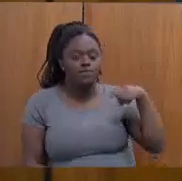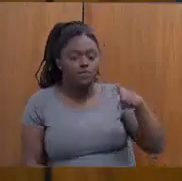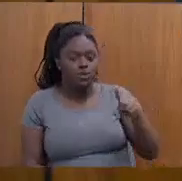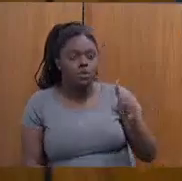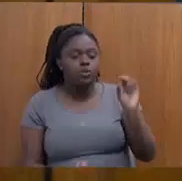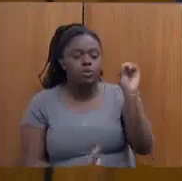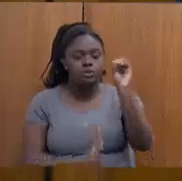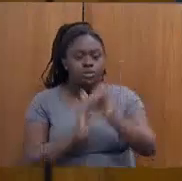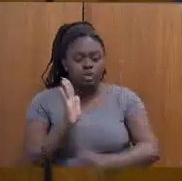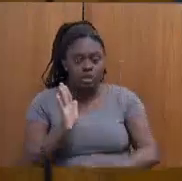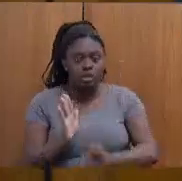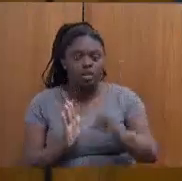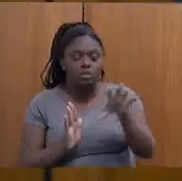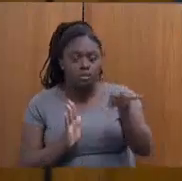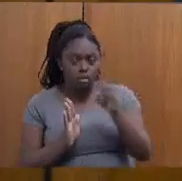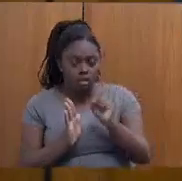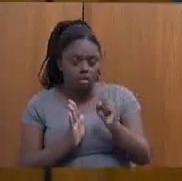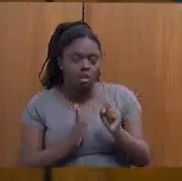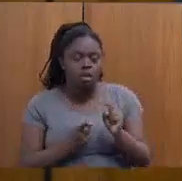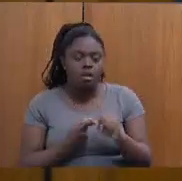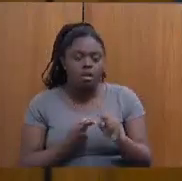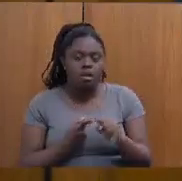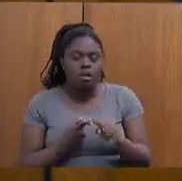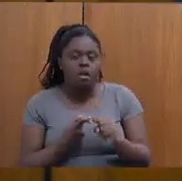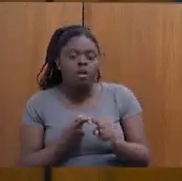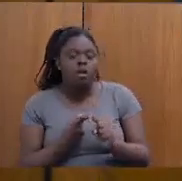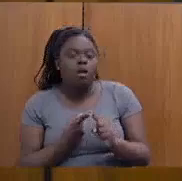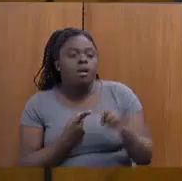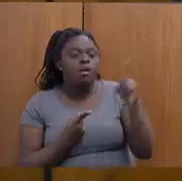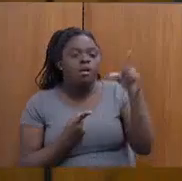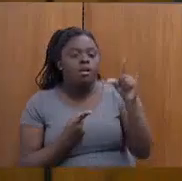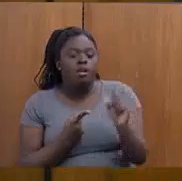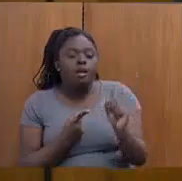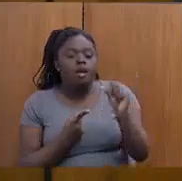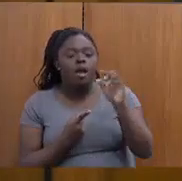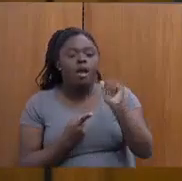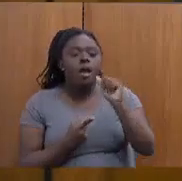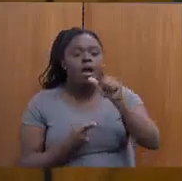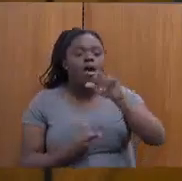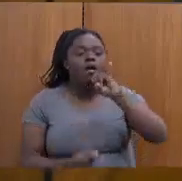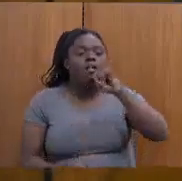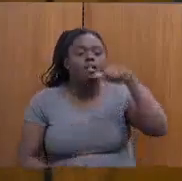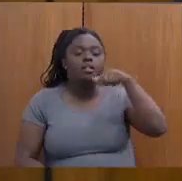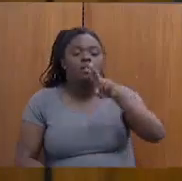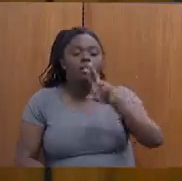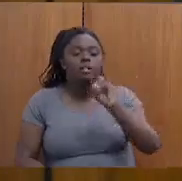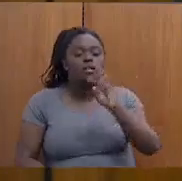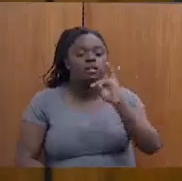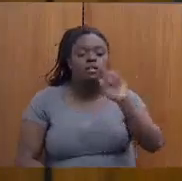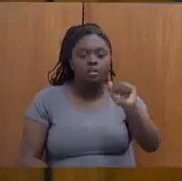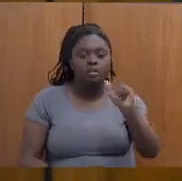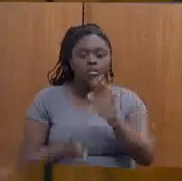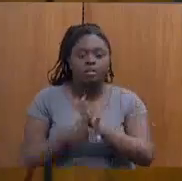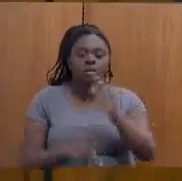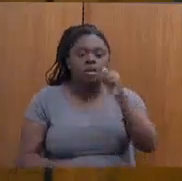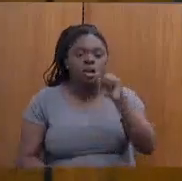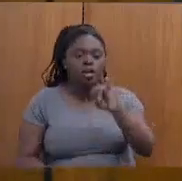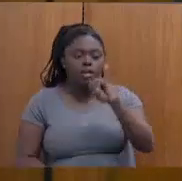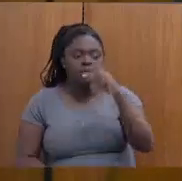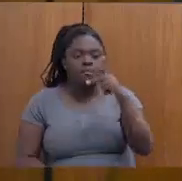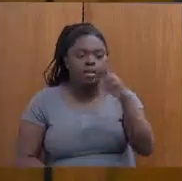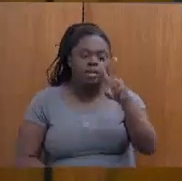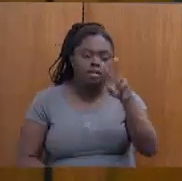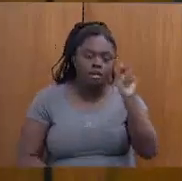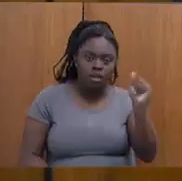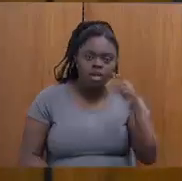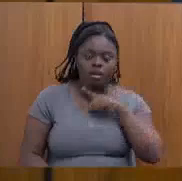orçamento e peguei a renúncia por redução de alíquota de IPVA. Vocês sabem que é a grande discussão estratégica do plenário que